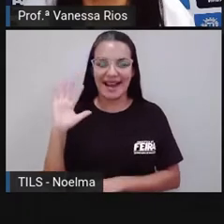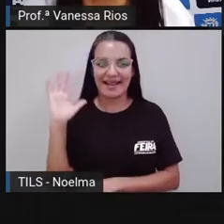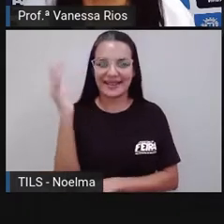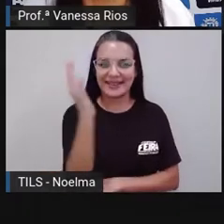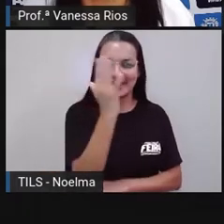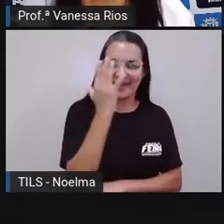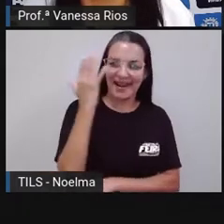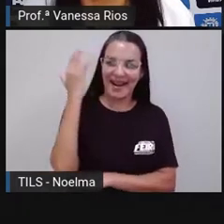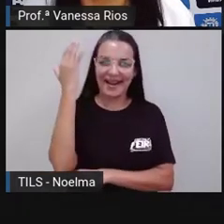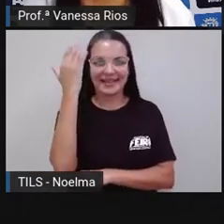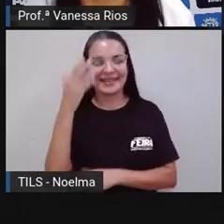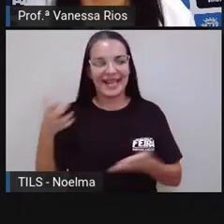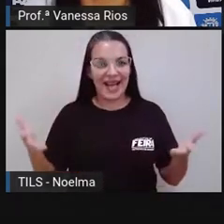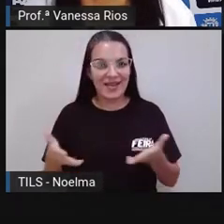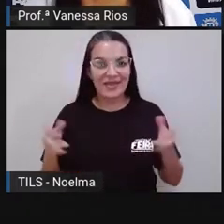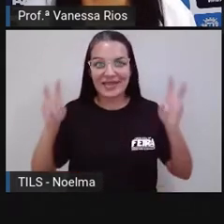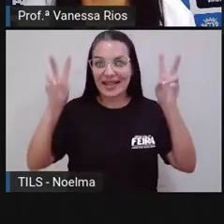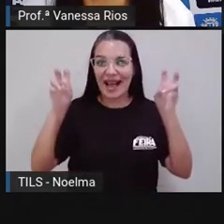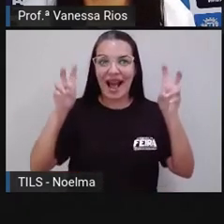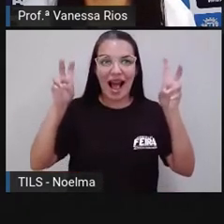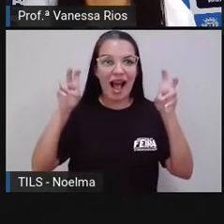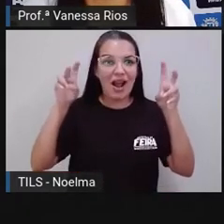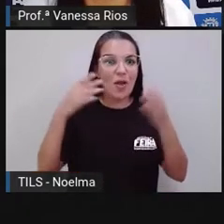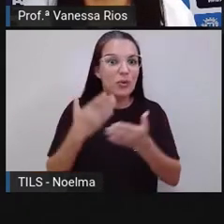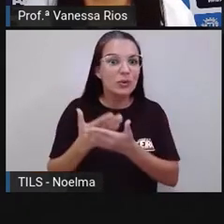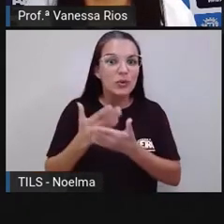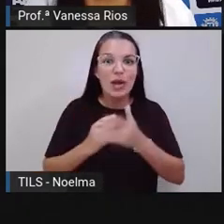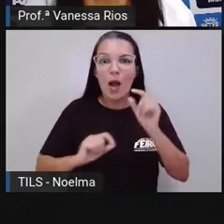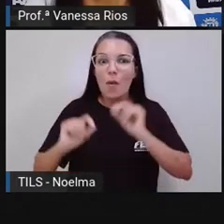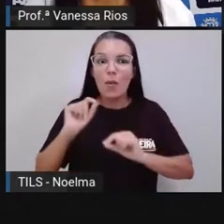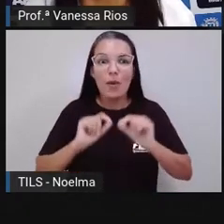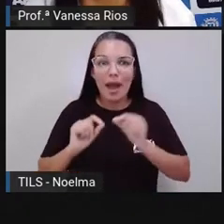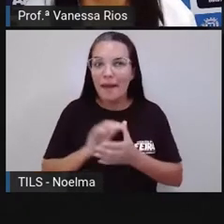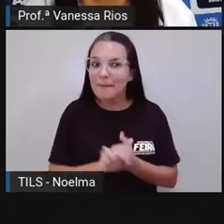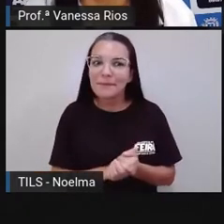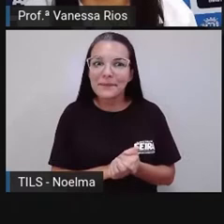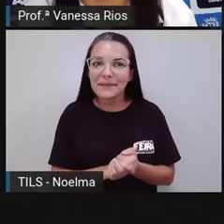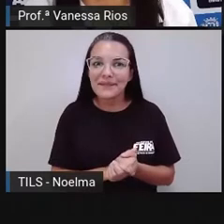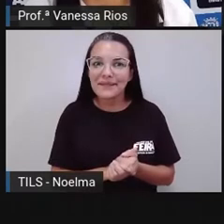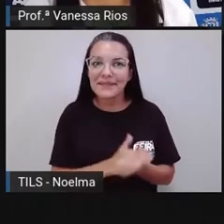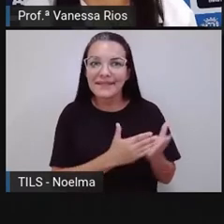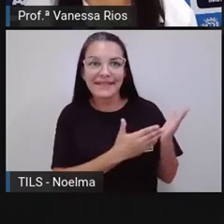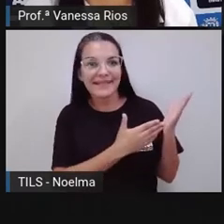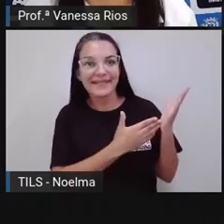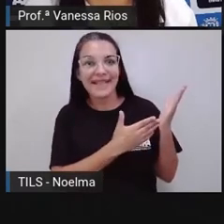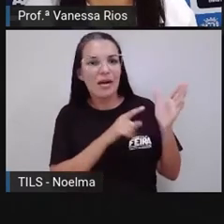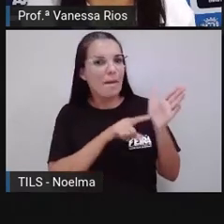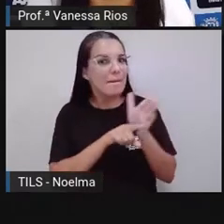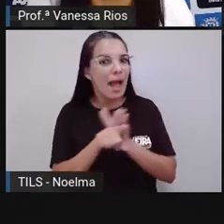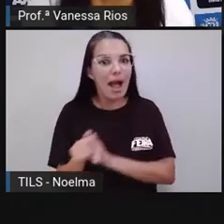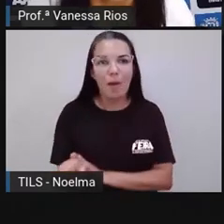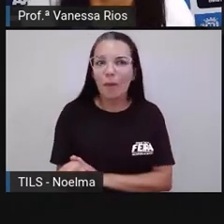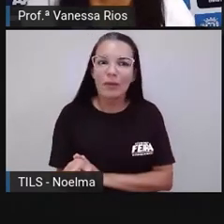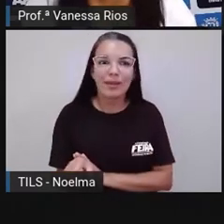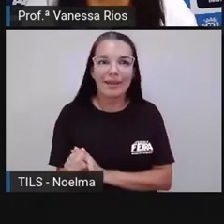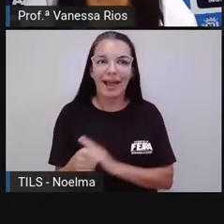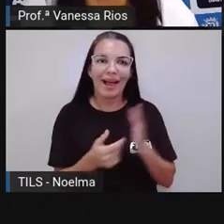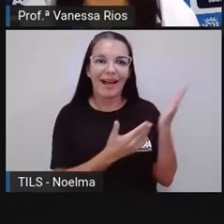naturais. E nessa aula nós vamos estudar sobre, olhem só uma pergunta,